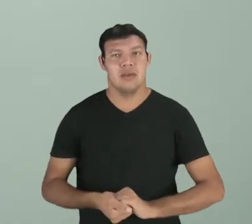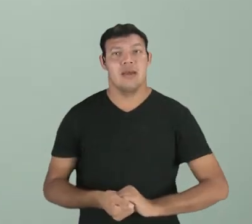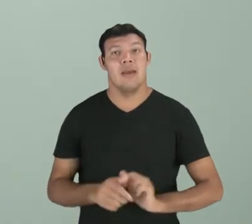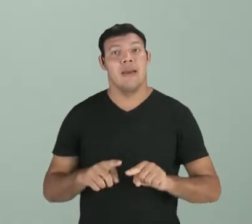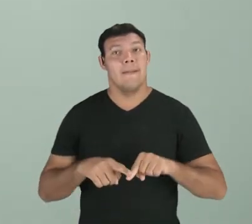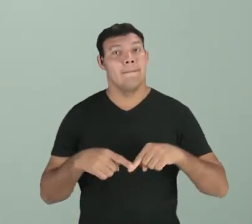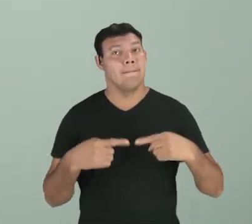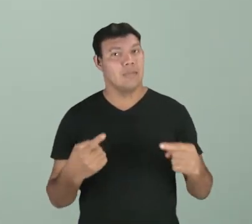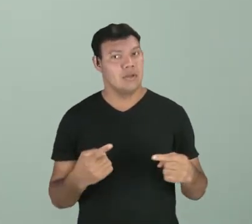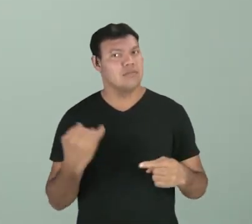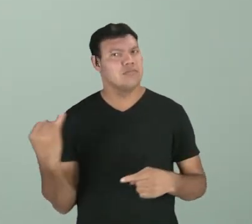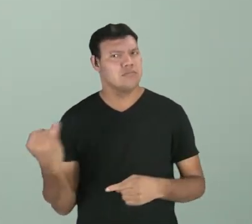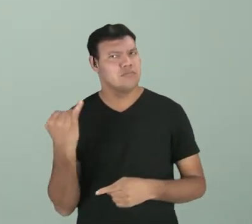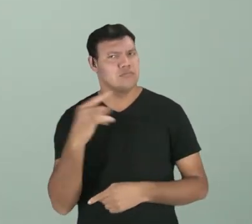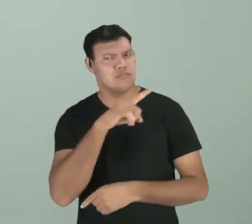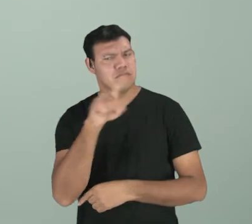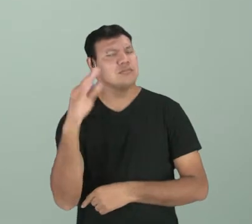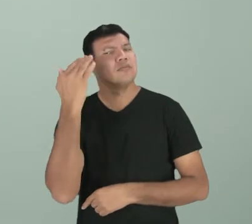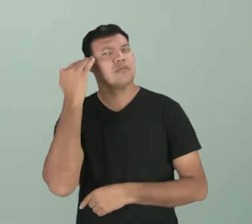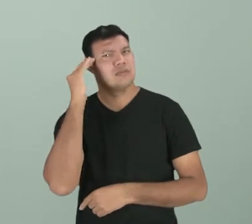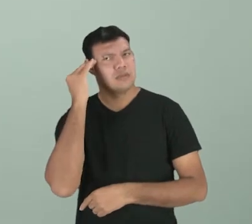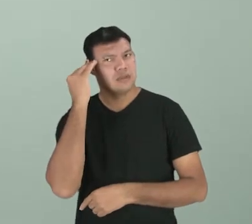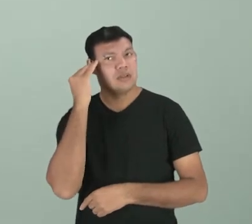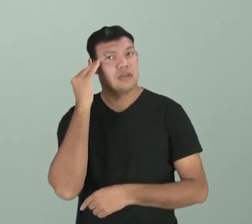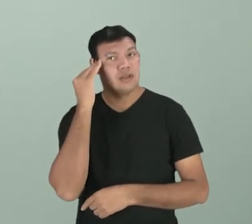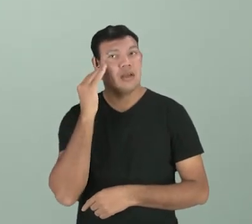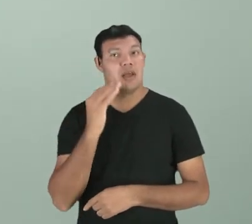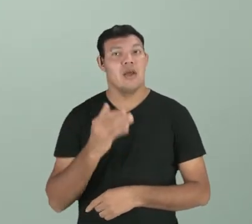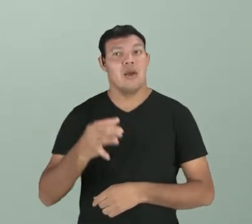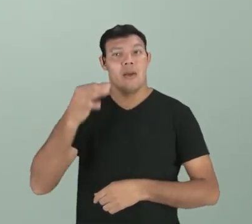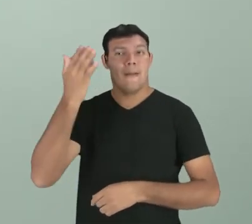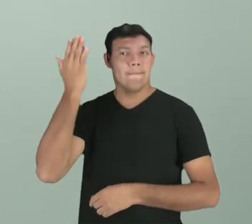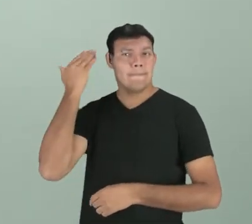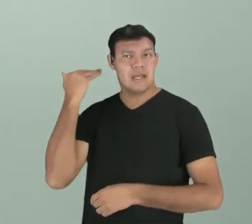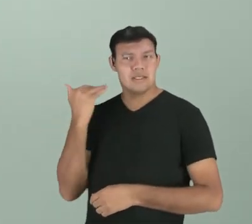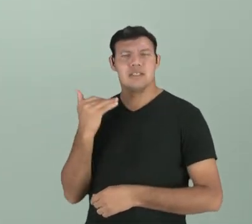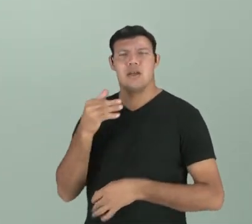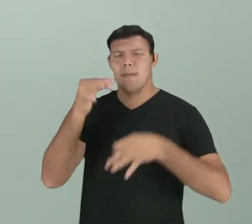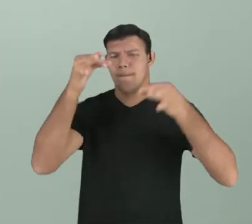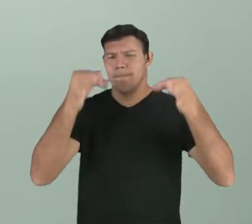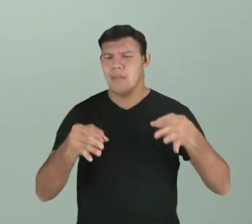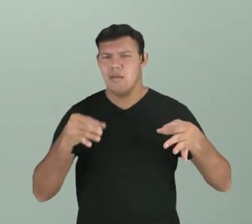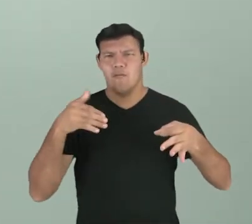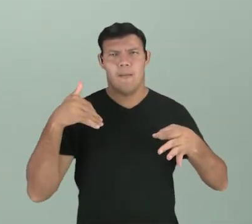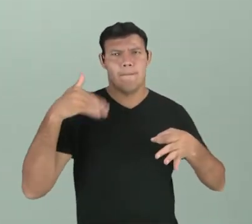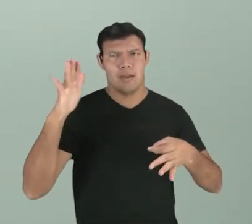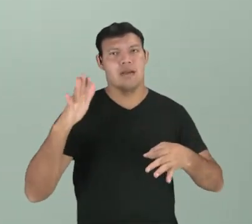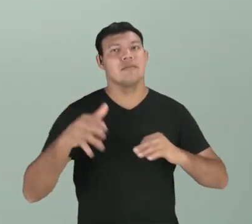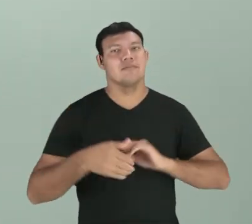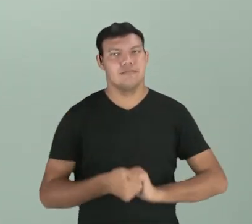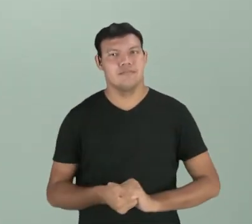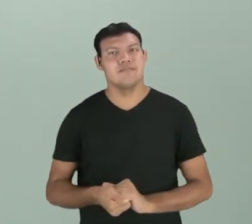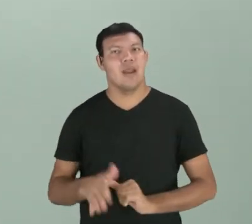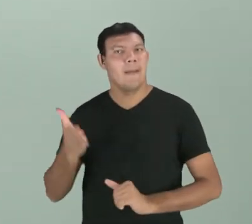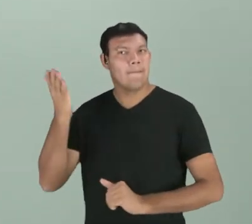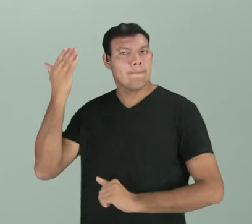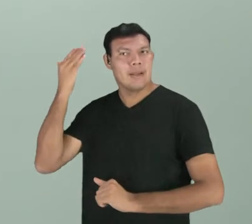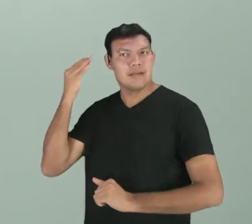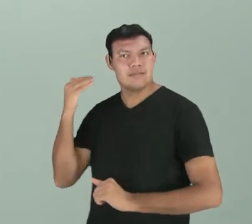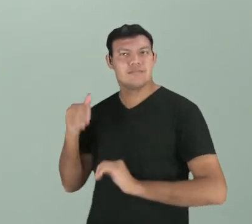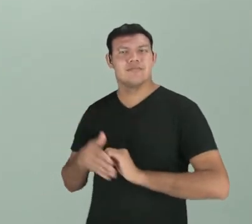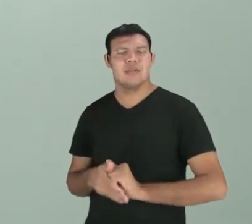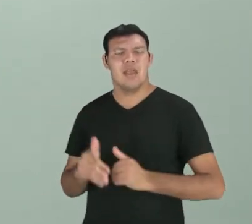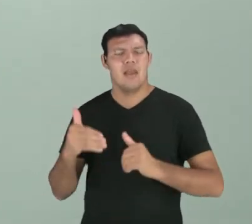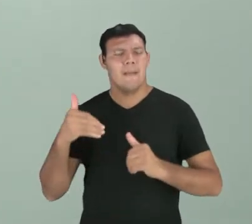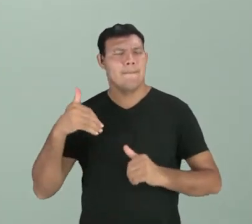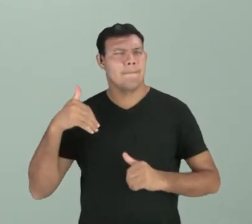tá? Mas é importante que você entenda, né, que o pretérito mais que perfeito, ele é pretérito, então ele é passado. E ele